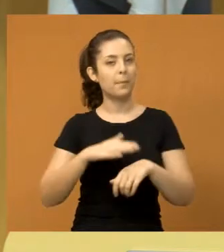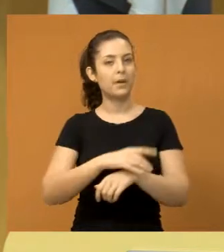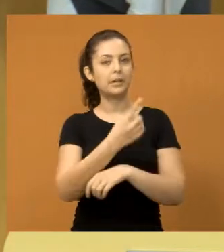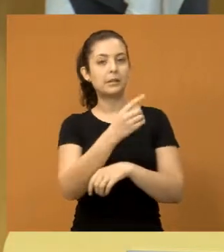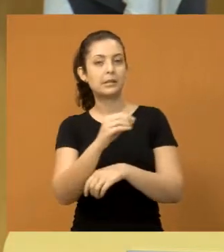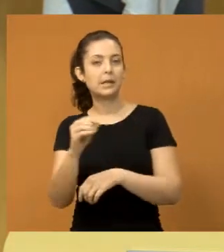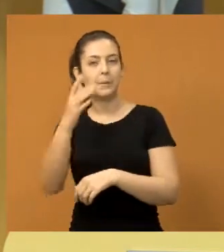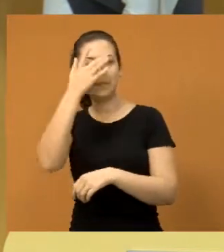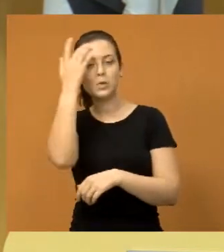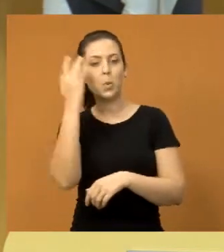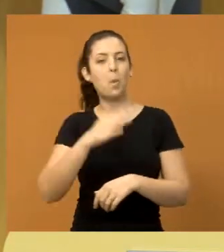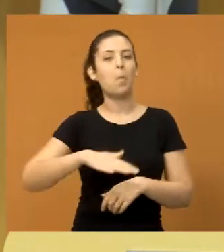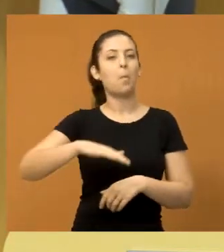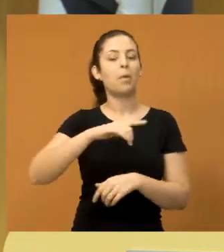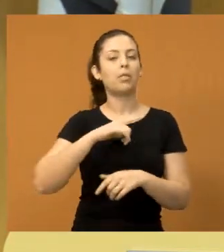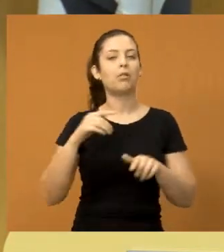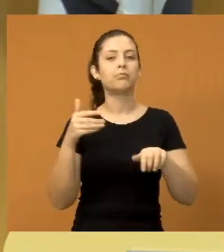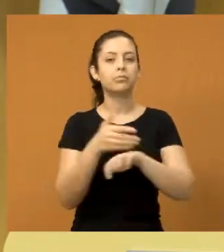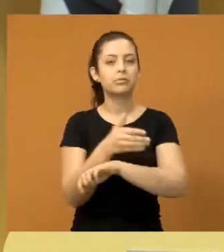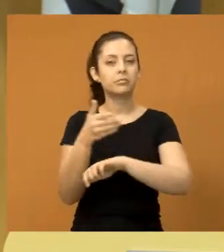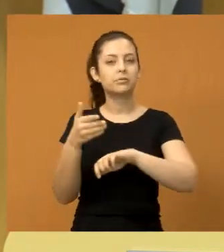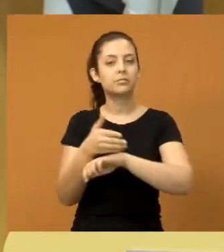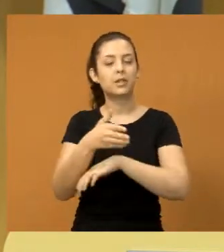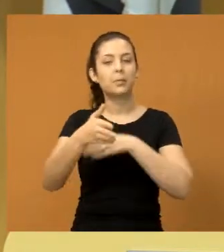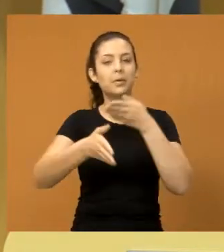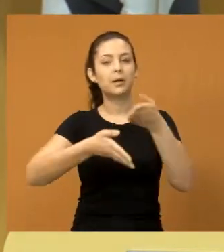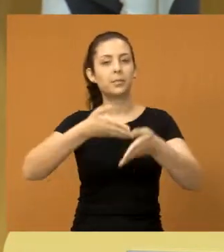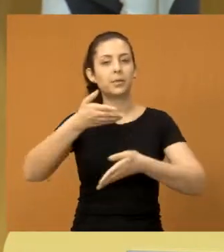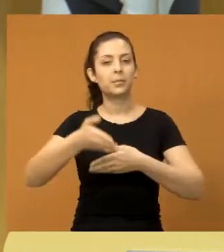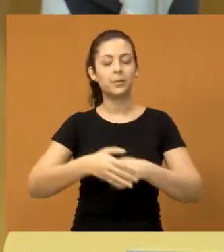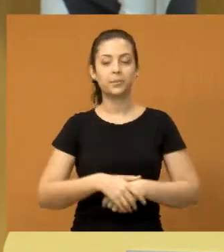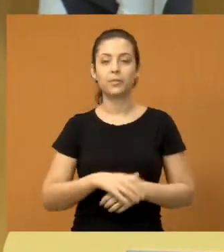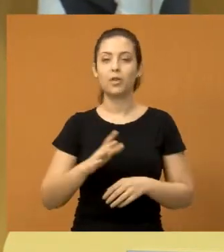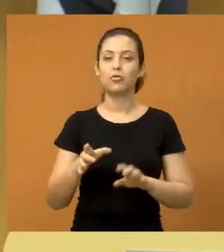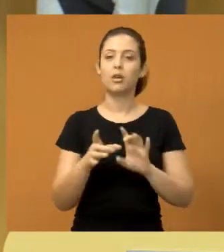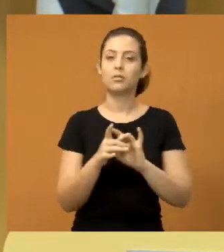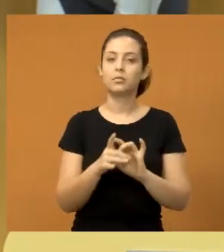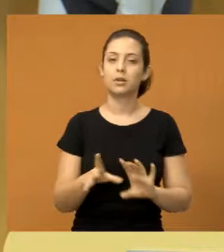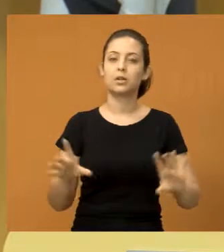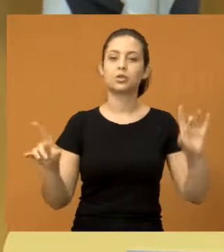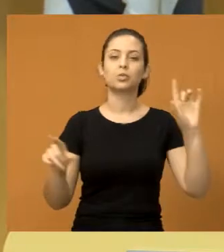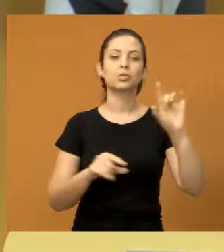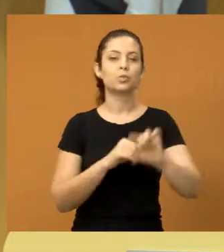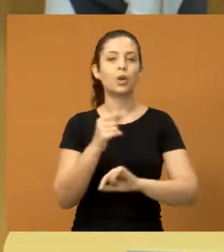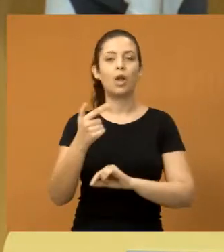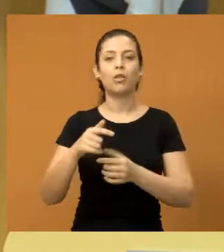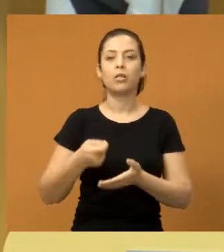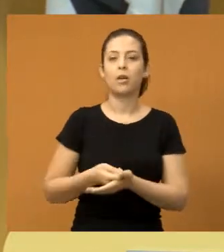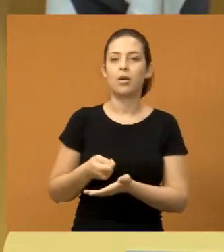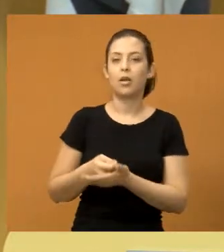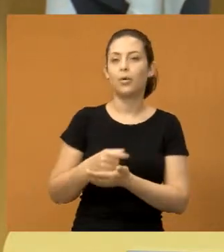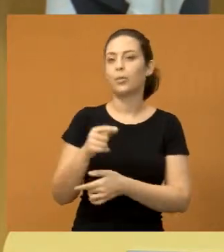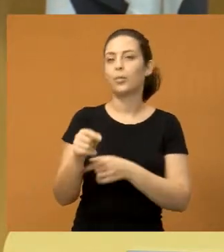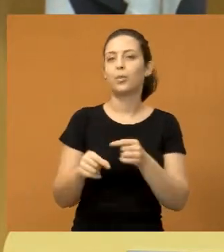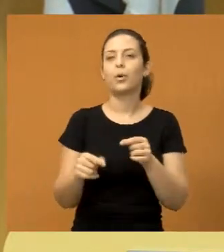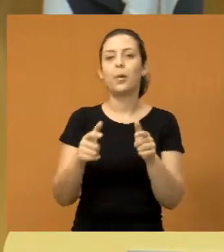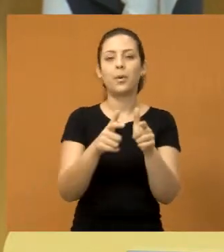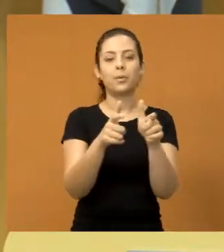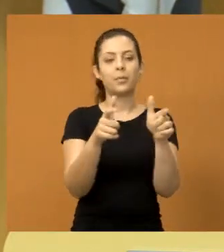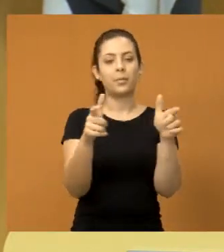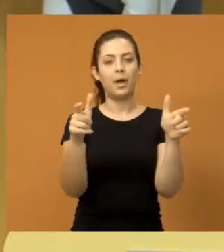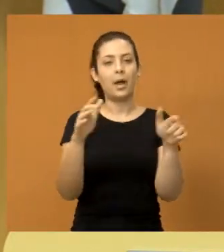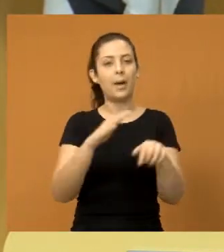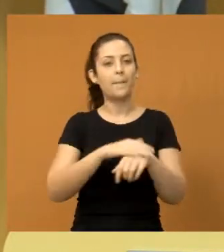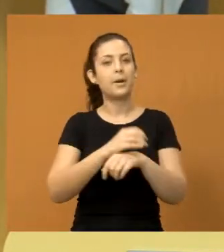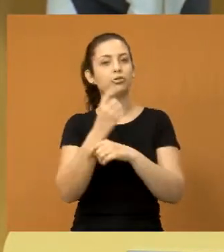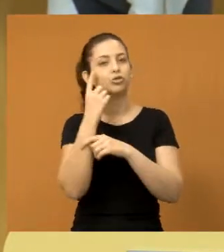100 pessoas, vereador, mais de 100 pessoas. Então, eu já deixo aí até uma outra cobrança aí também, que isso se estenda por mais